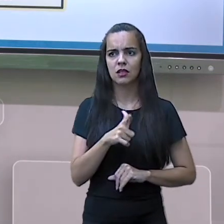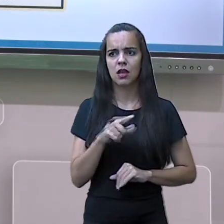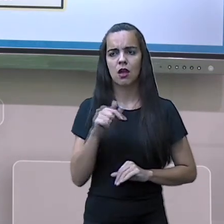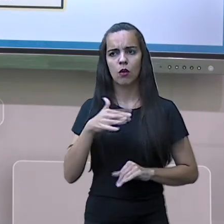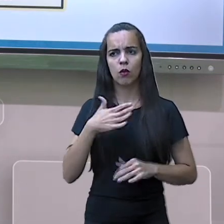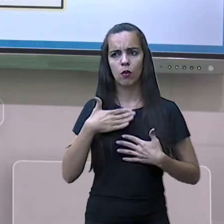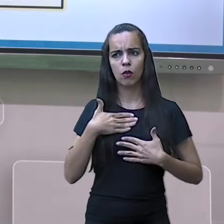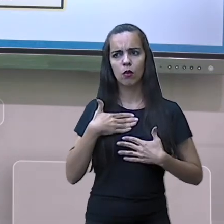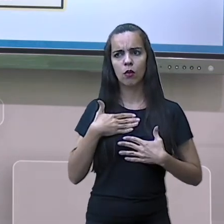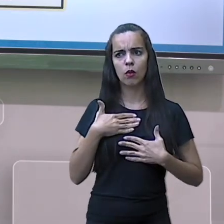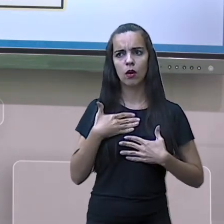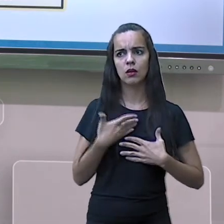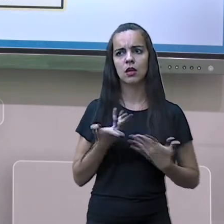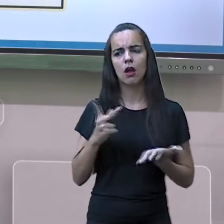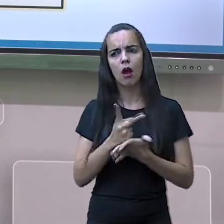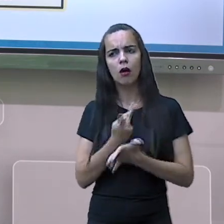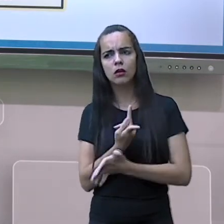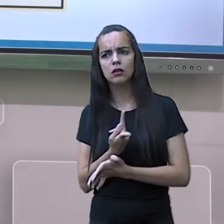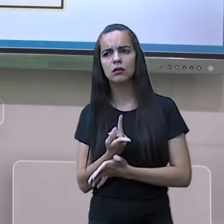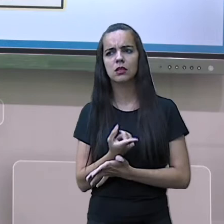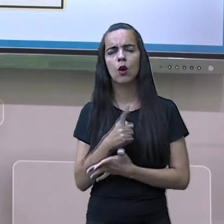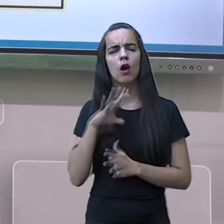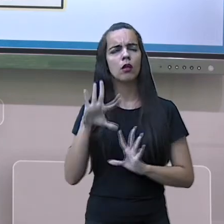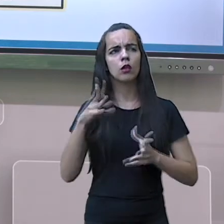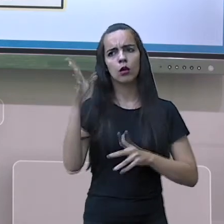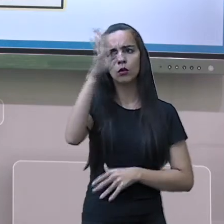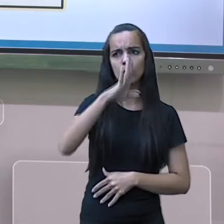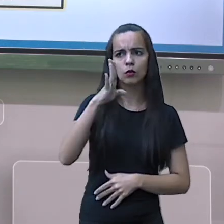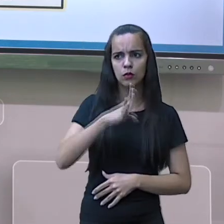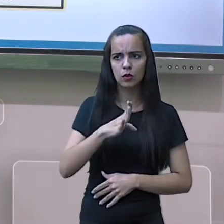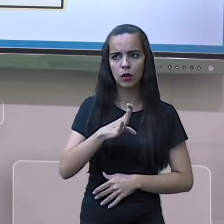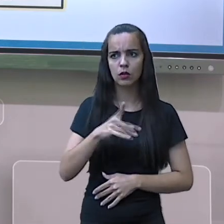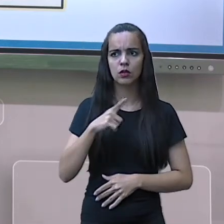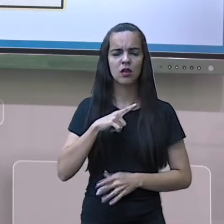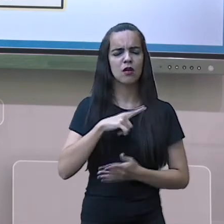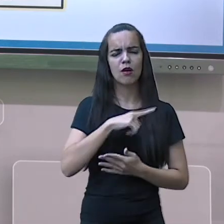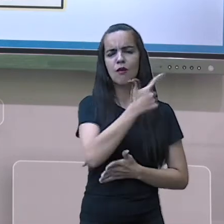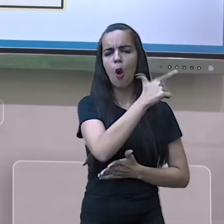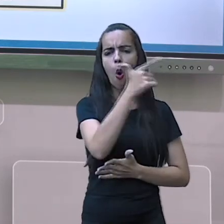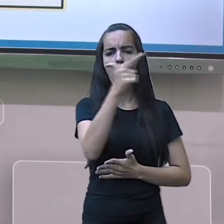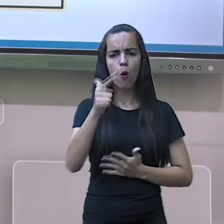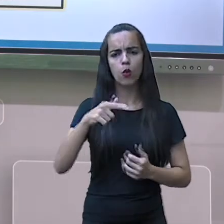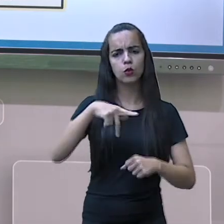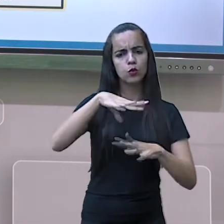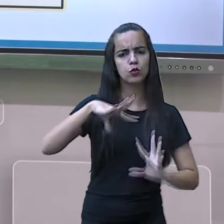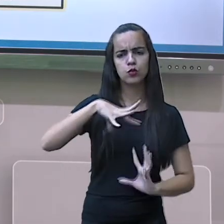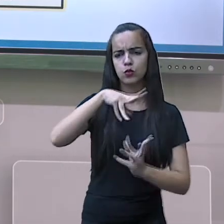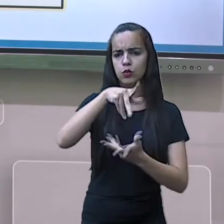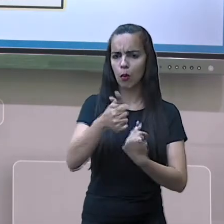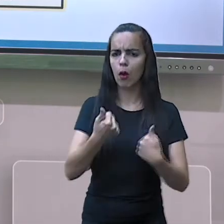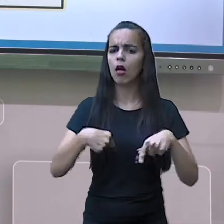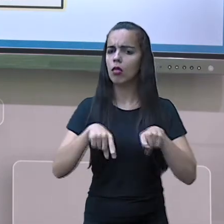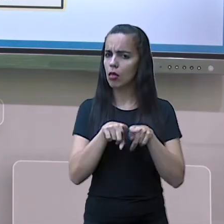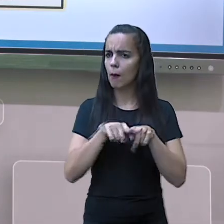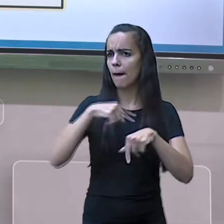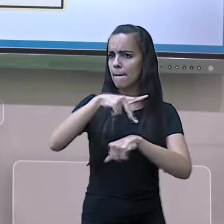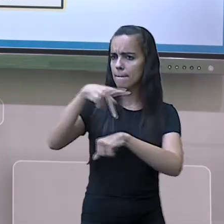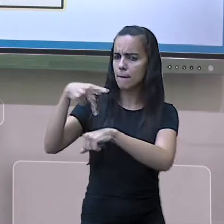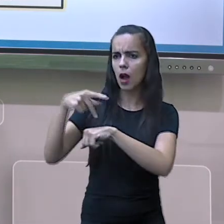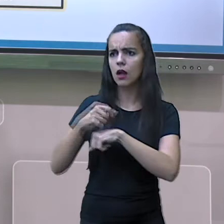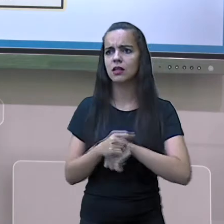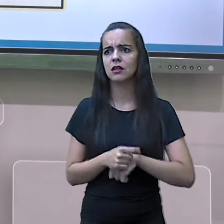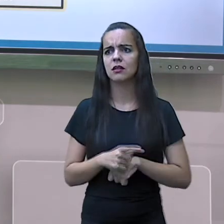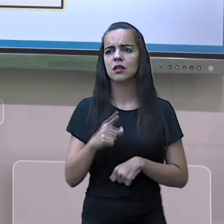que ocorre tanto no Brasil como em vários lugares do mundo, tá, mesmo em